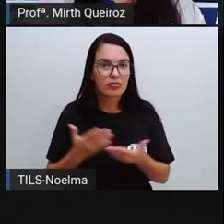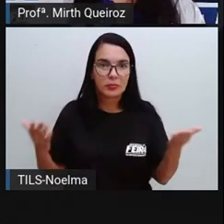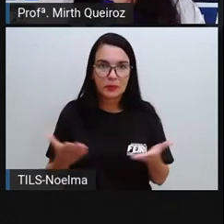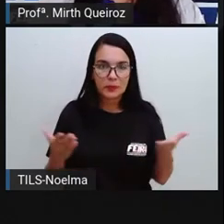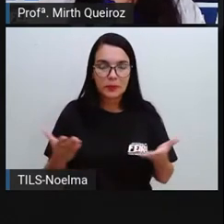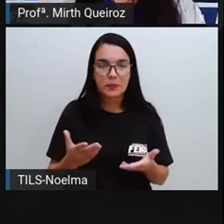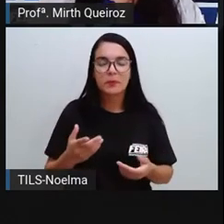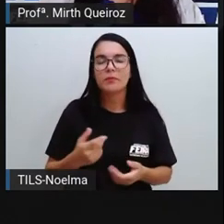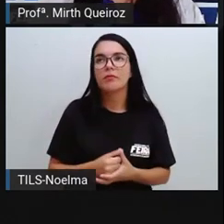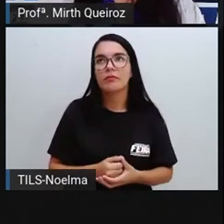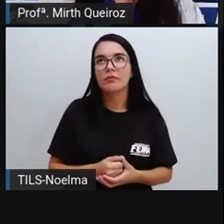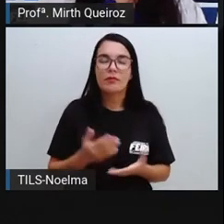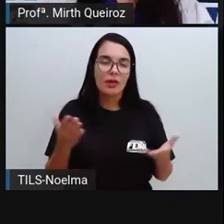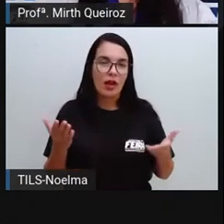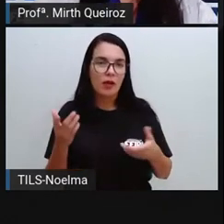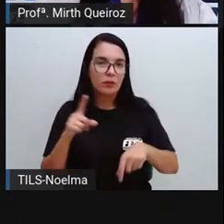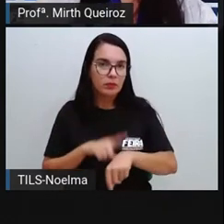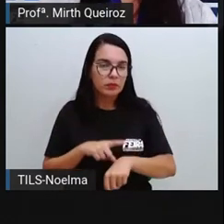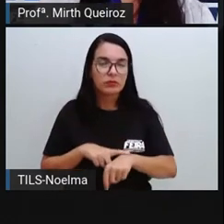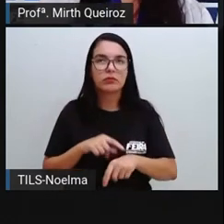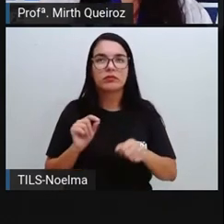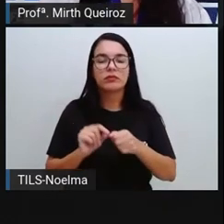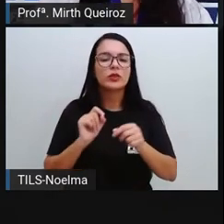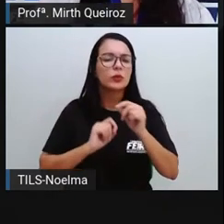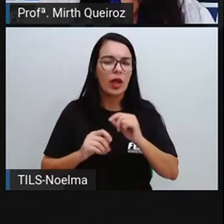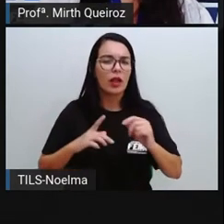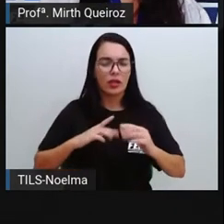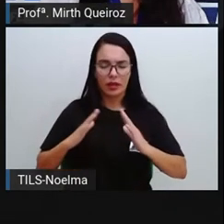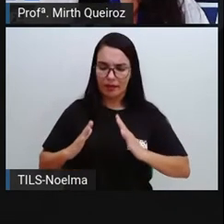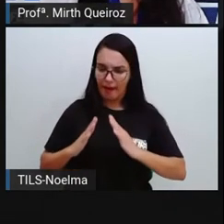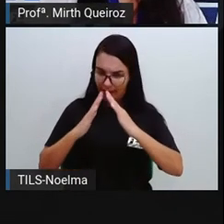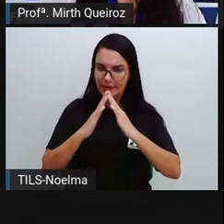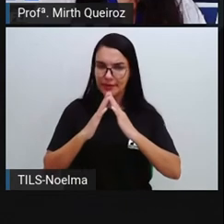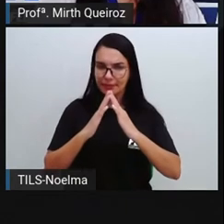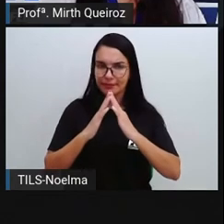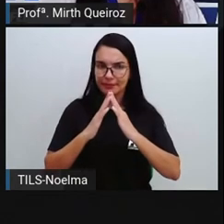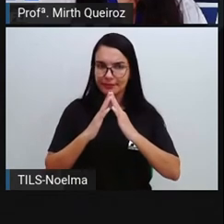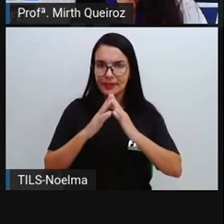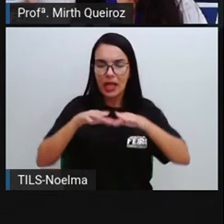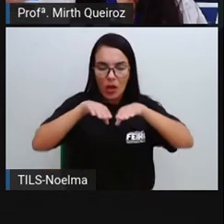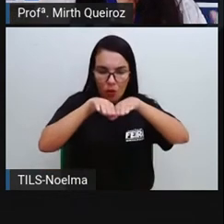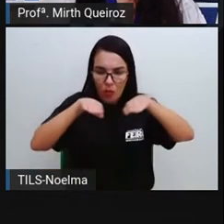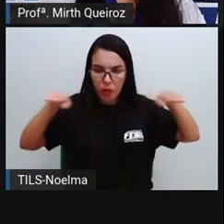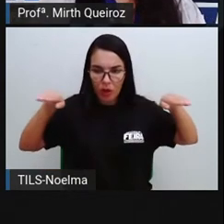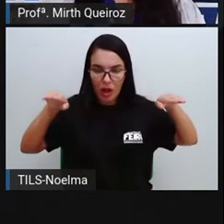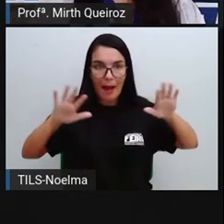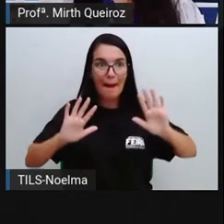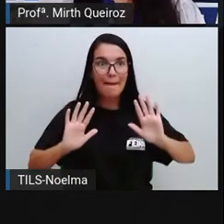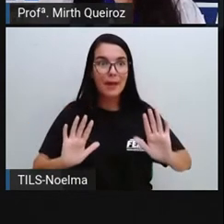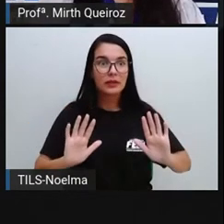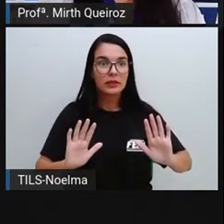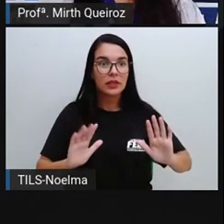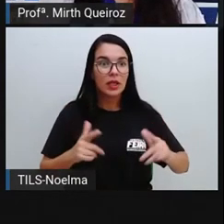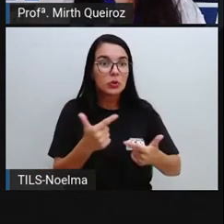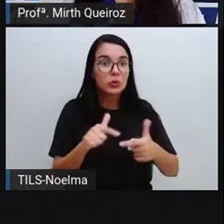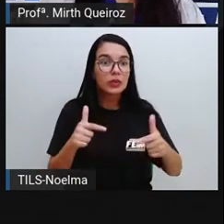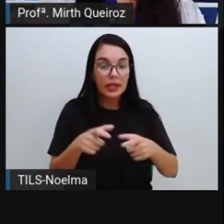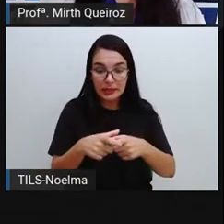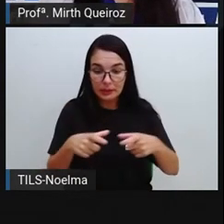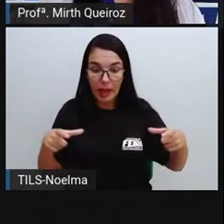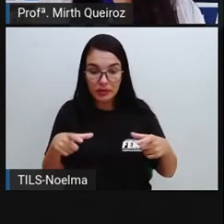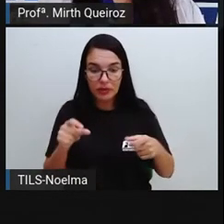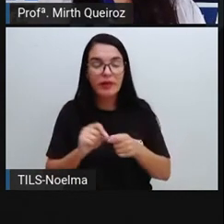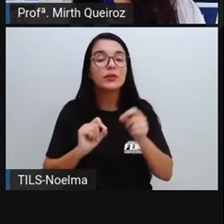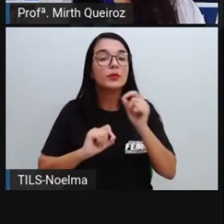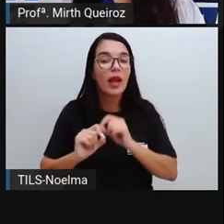construção de edifícios, que nós temos casos na horizontal, e aí, de repente, surgem esses edifícios, onde essas casas